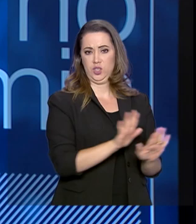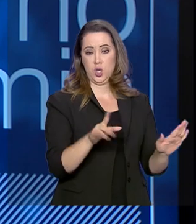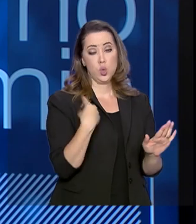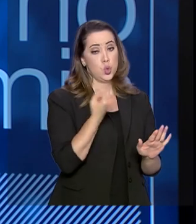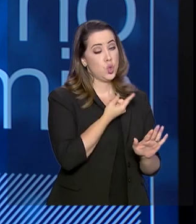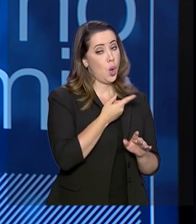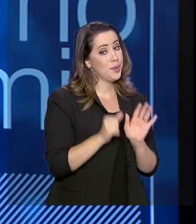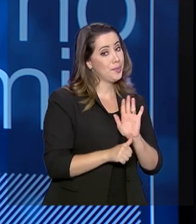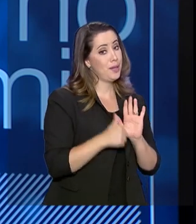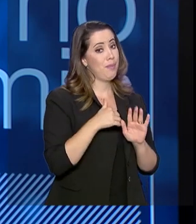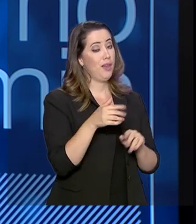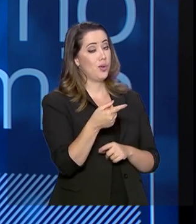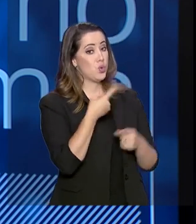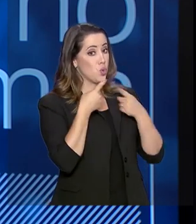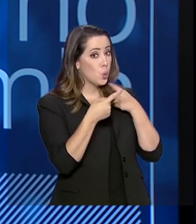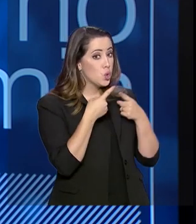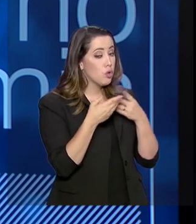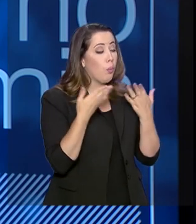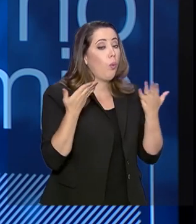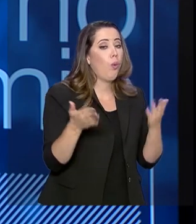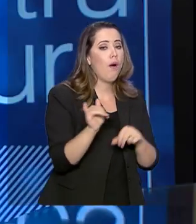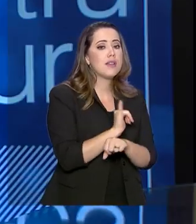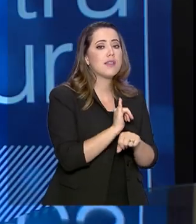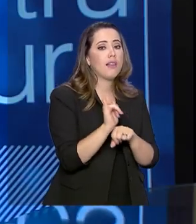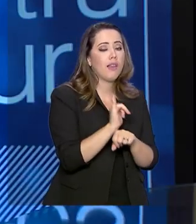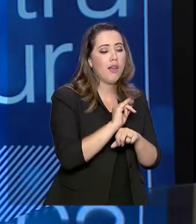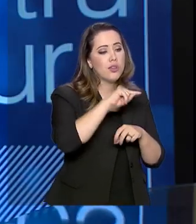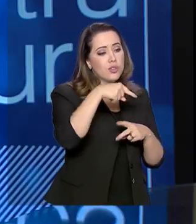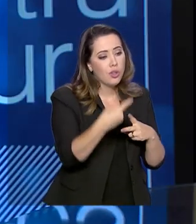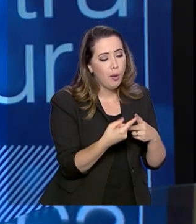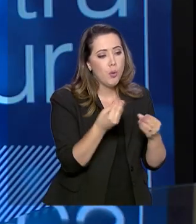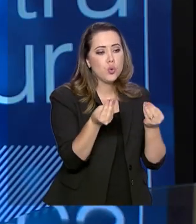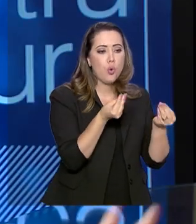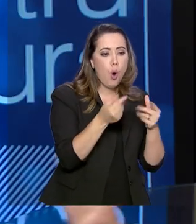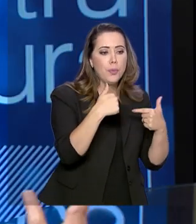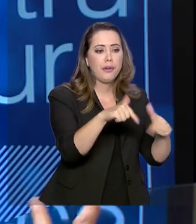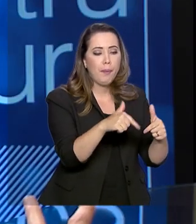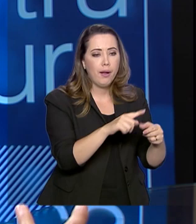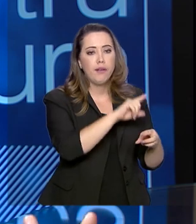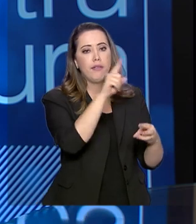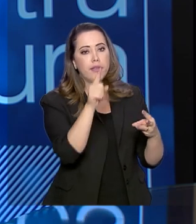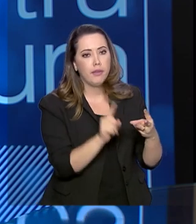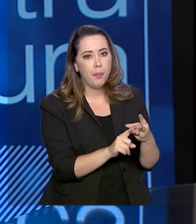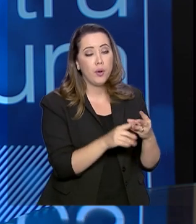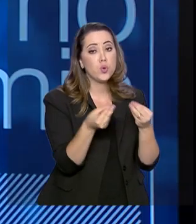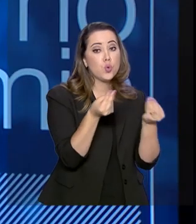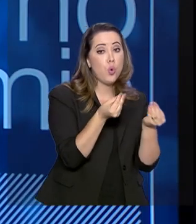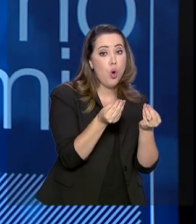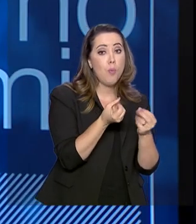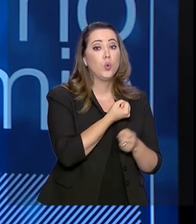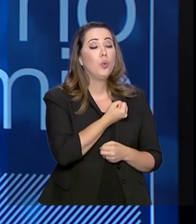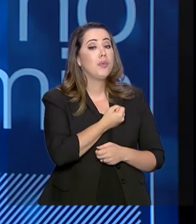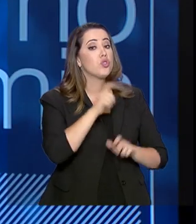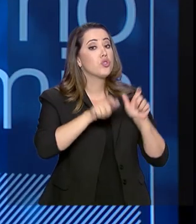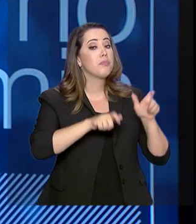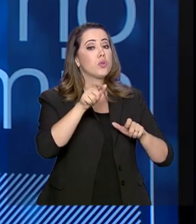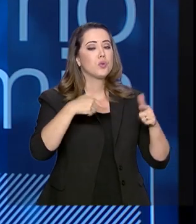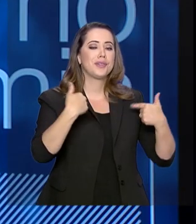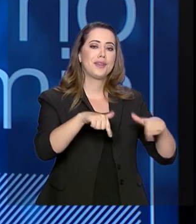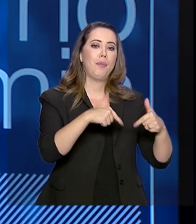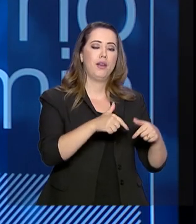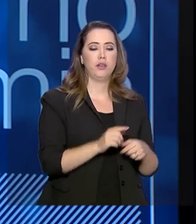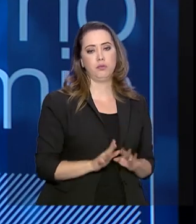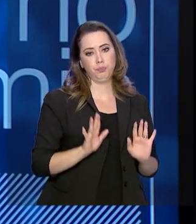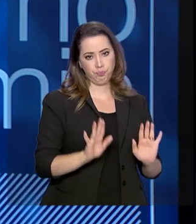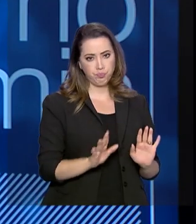estratégia, passamos pela discussão dos processos e aí chegamos na estrutura. Na estrutura, nós temos três comandos muito claros. O primeiro vem